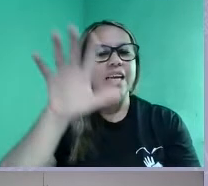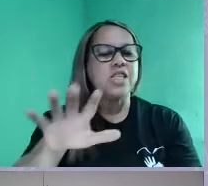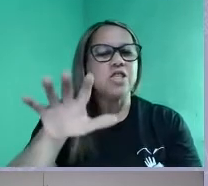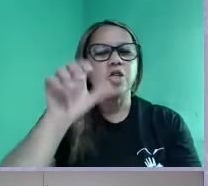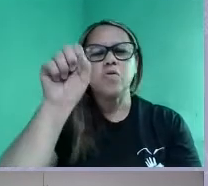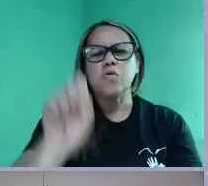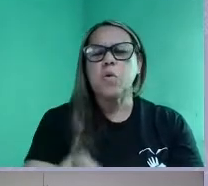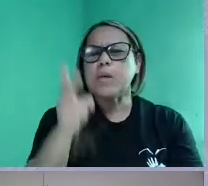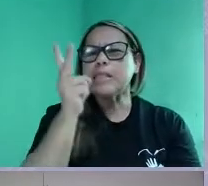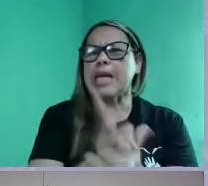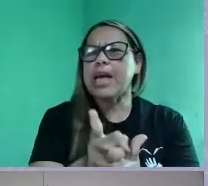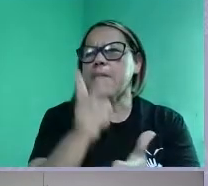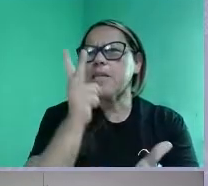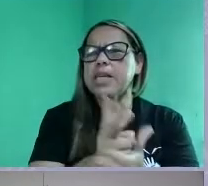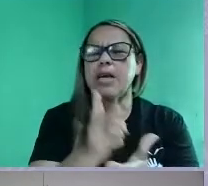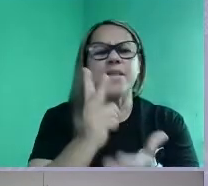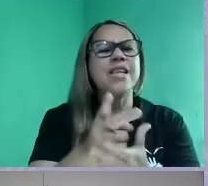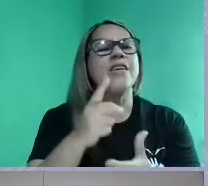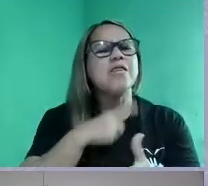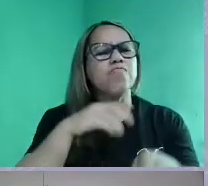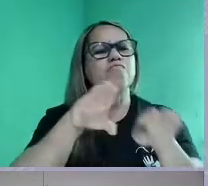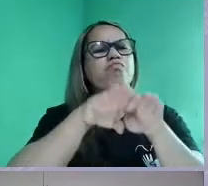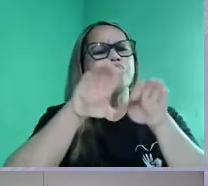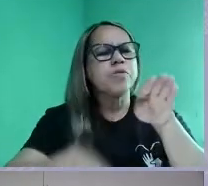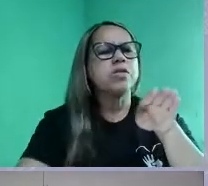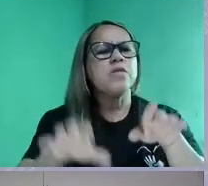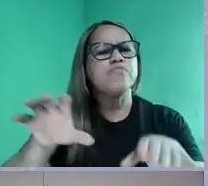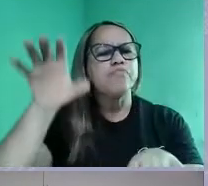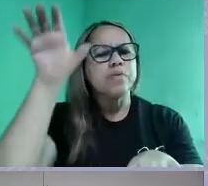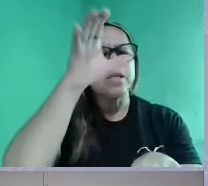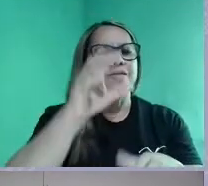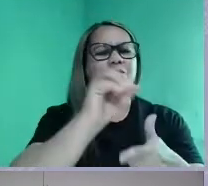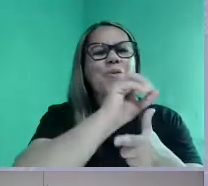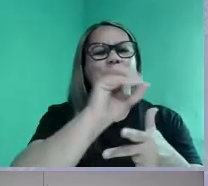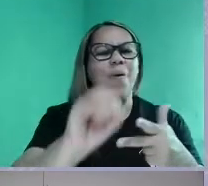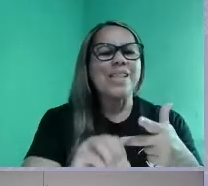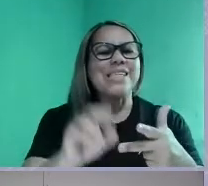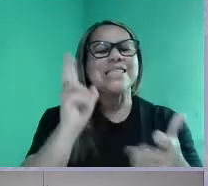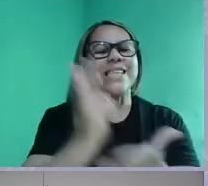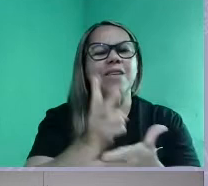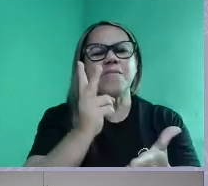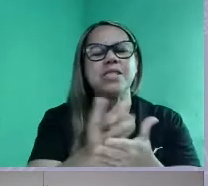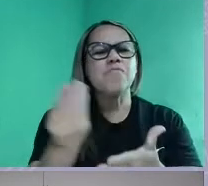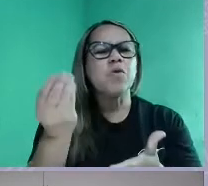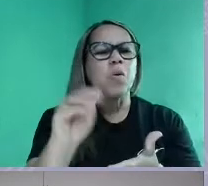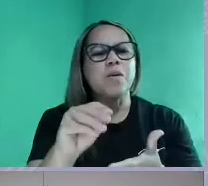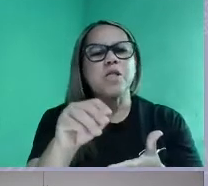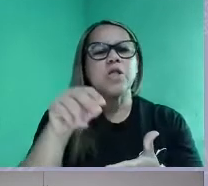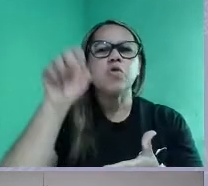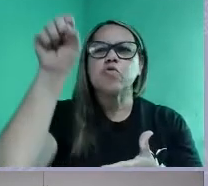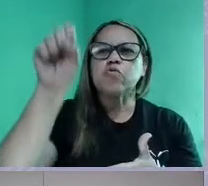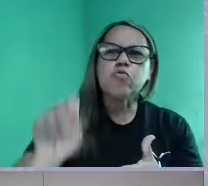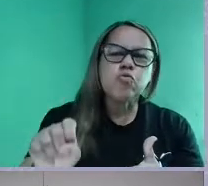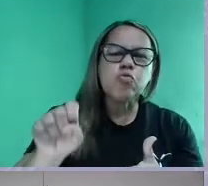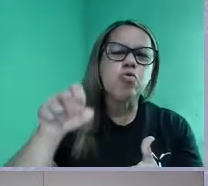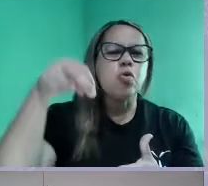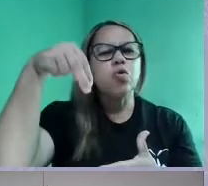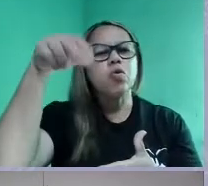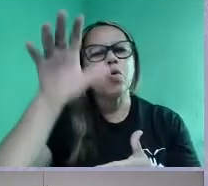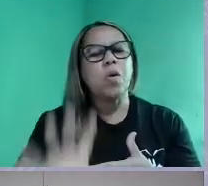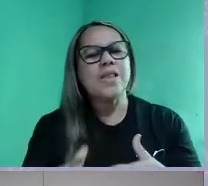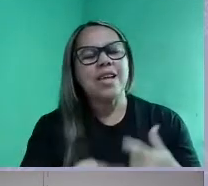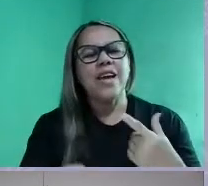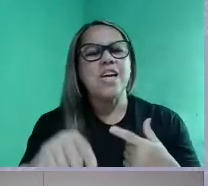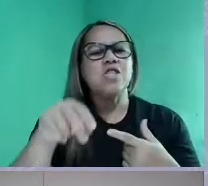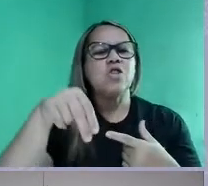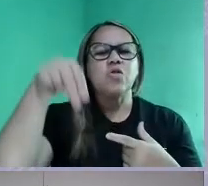desigualdade regional, né? No Brasil. O Enem sempre traz essas questões entre Sul, Nordeste, Sul, Sudeste, Norte, e Nordeste, né?